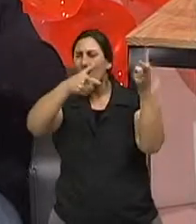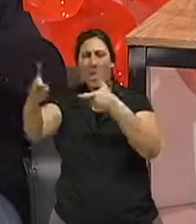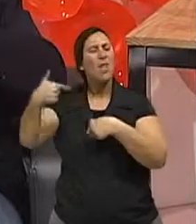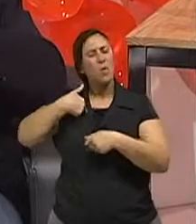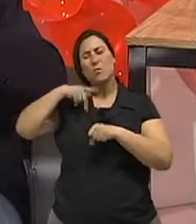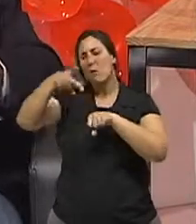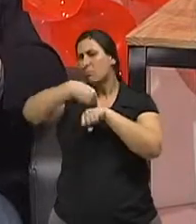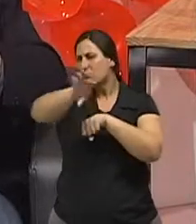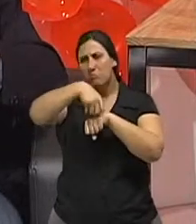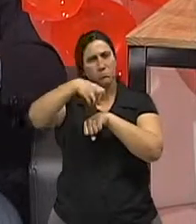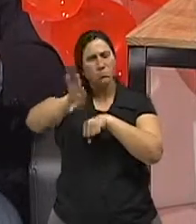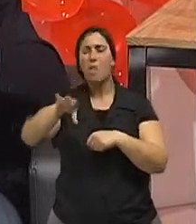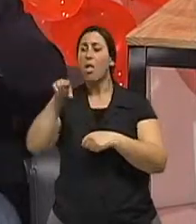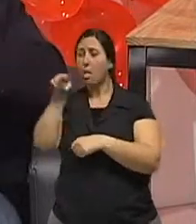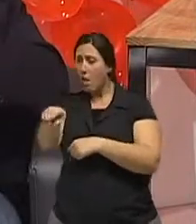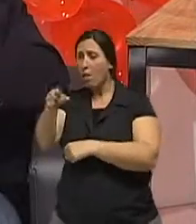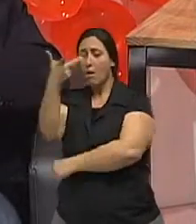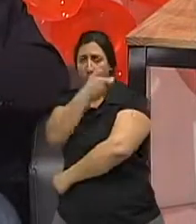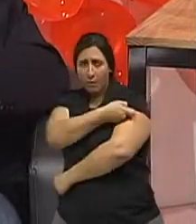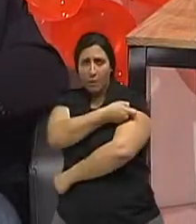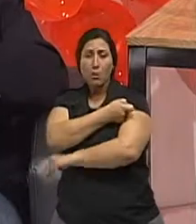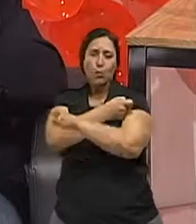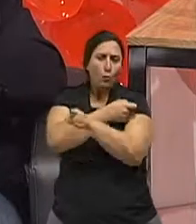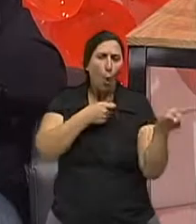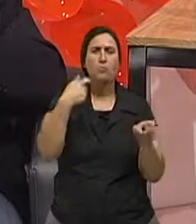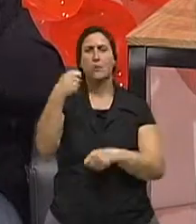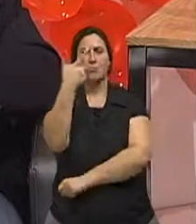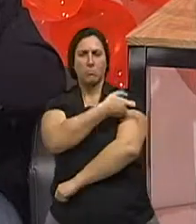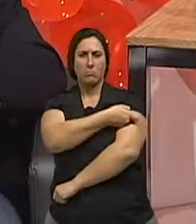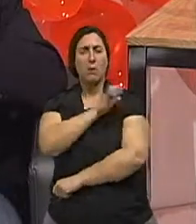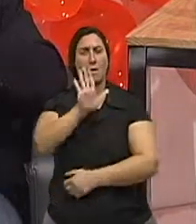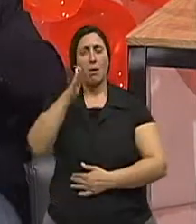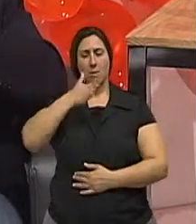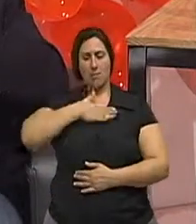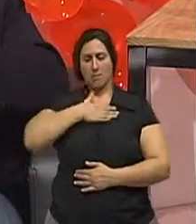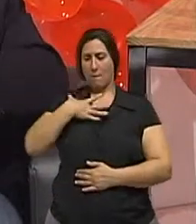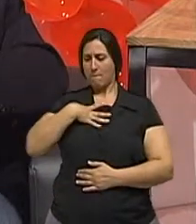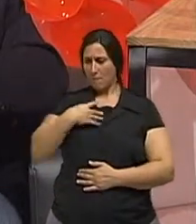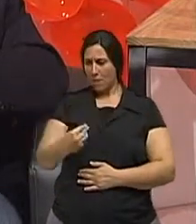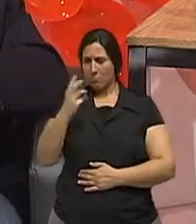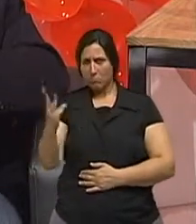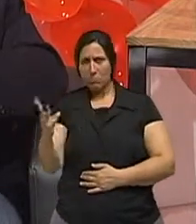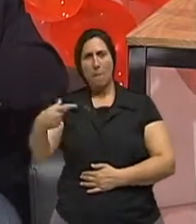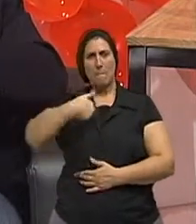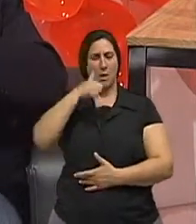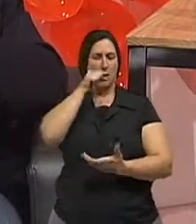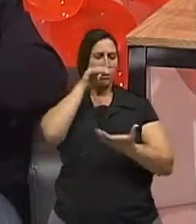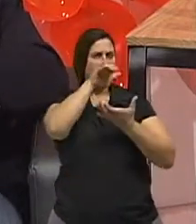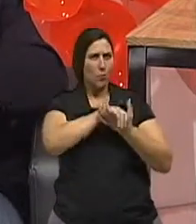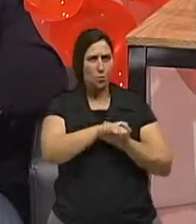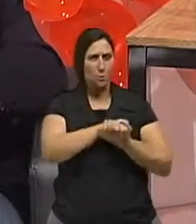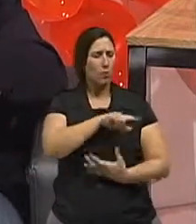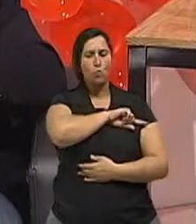vacinar a família. As minhas três filhas, a minha mulher, são vacinadas. As pessoas